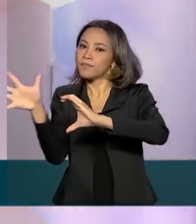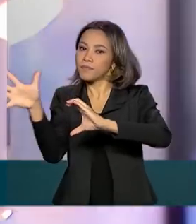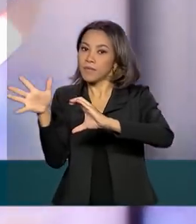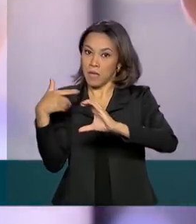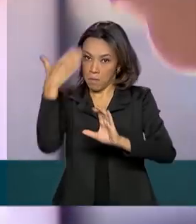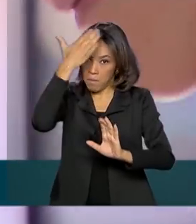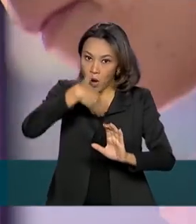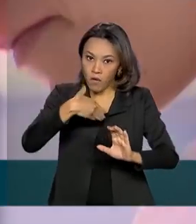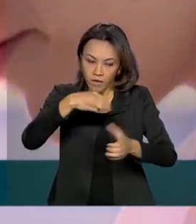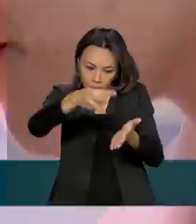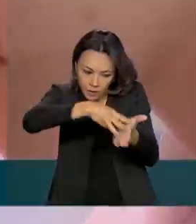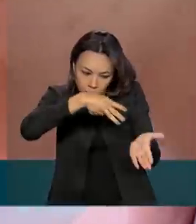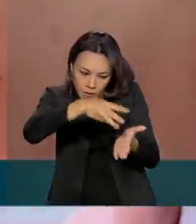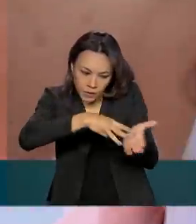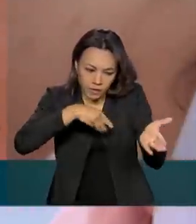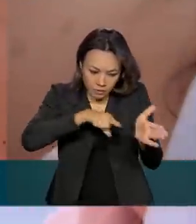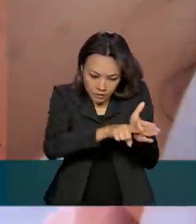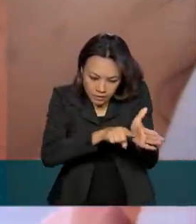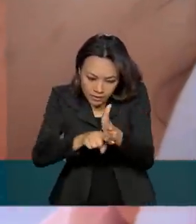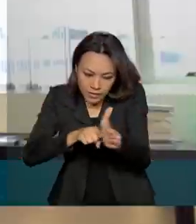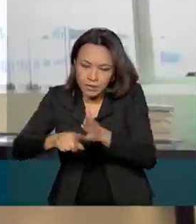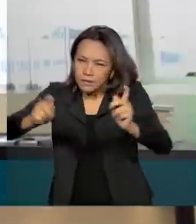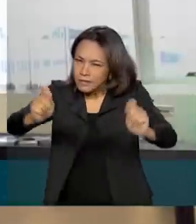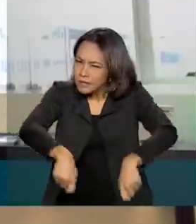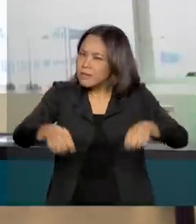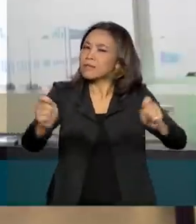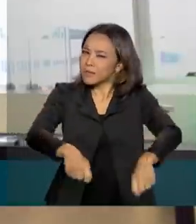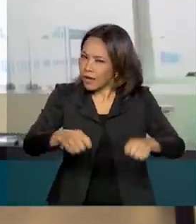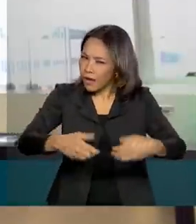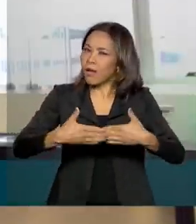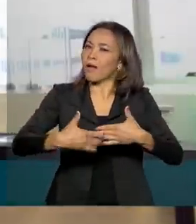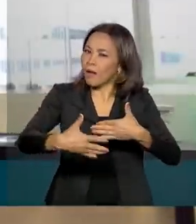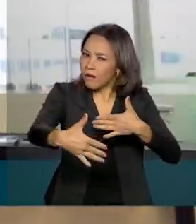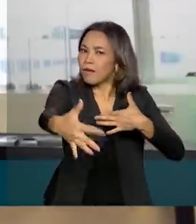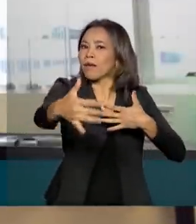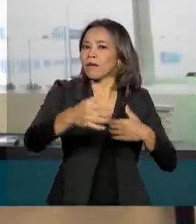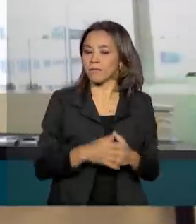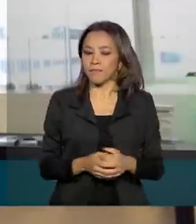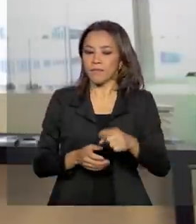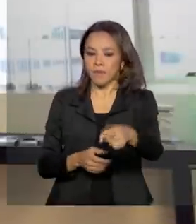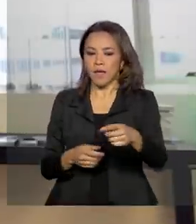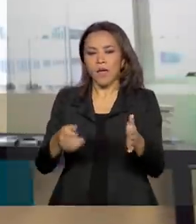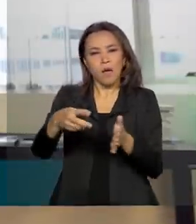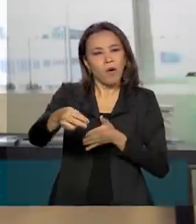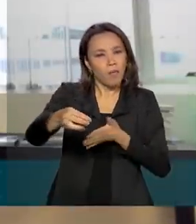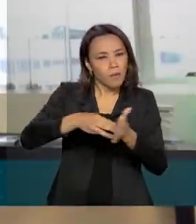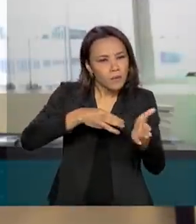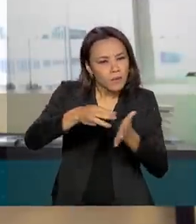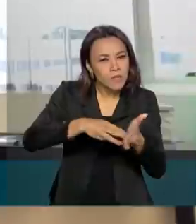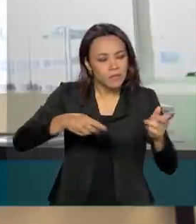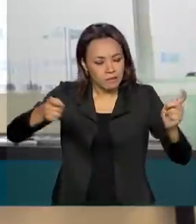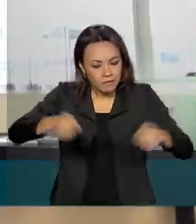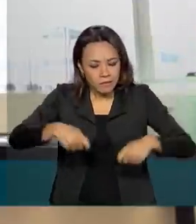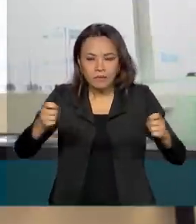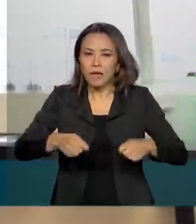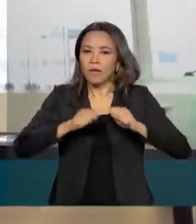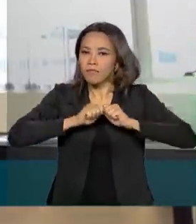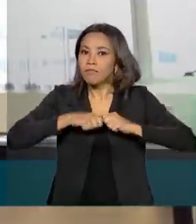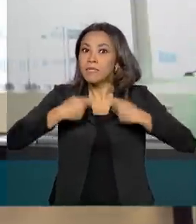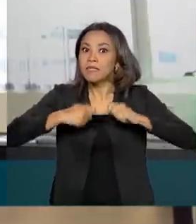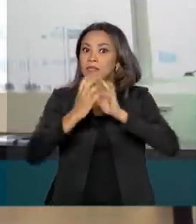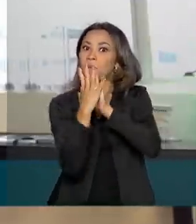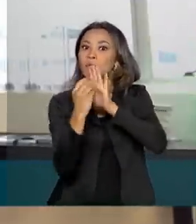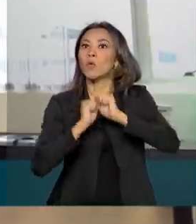técnica torna a produção mais sustentável. É uma técnica muito válida que precisa ser mais difundida no Brasil